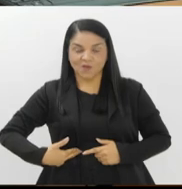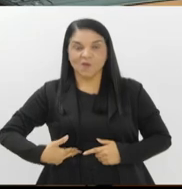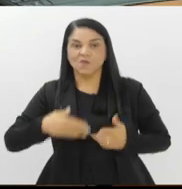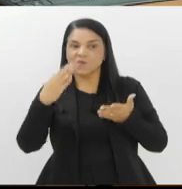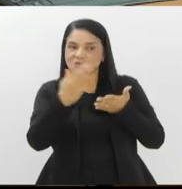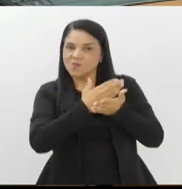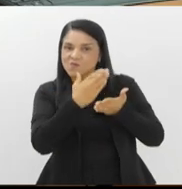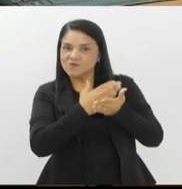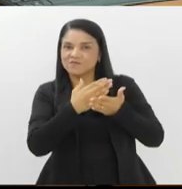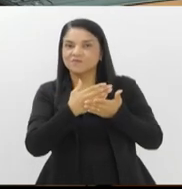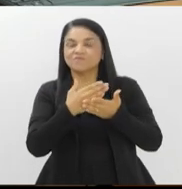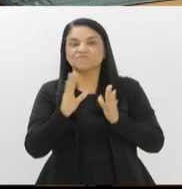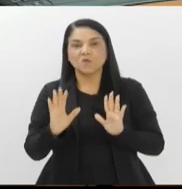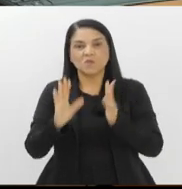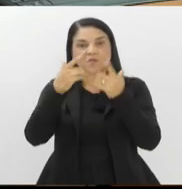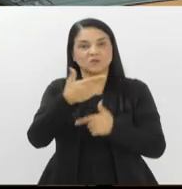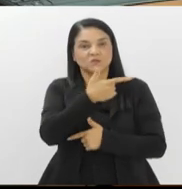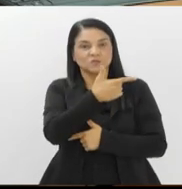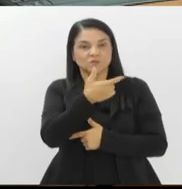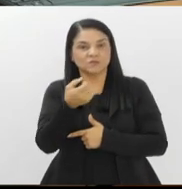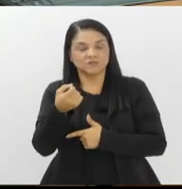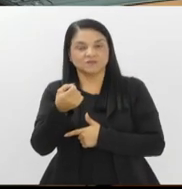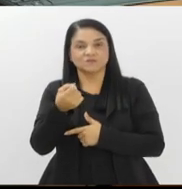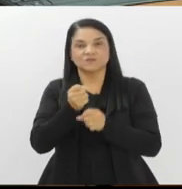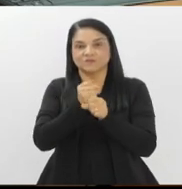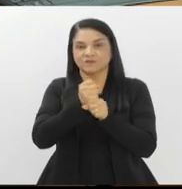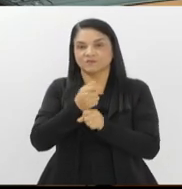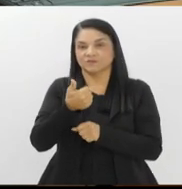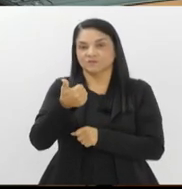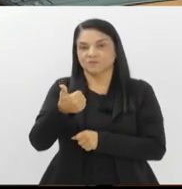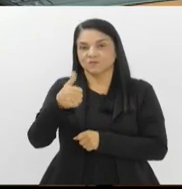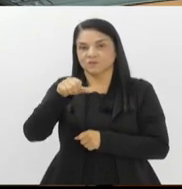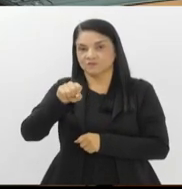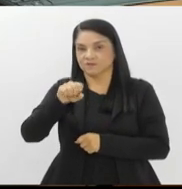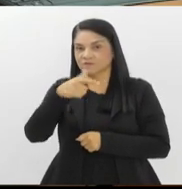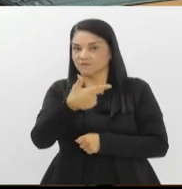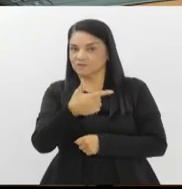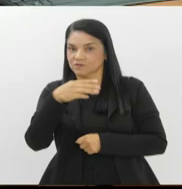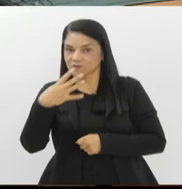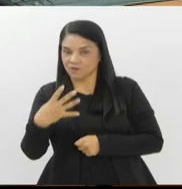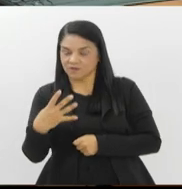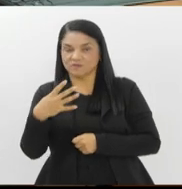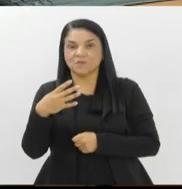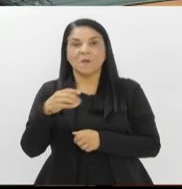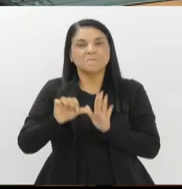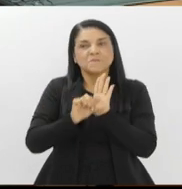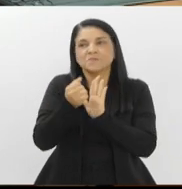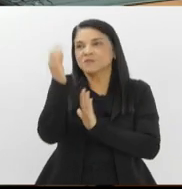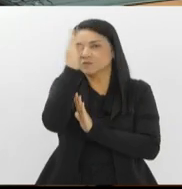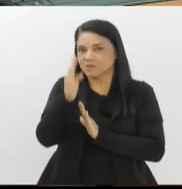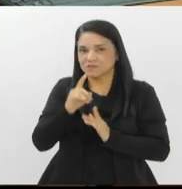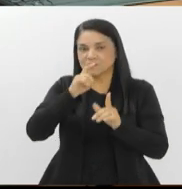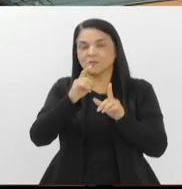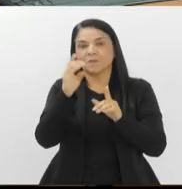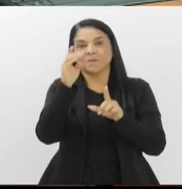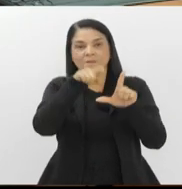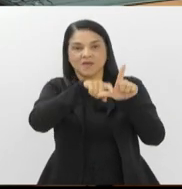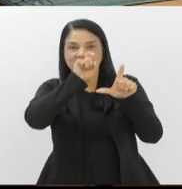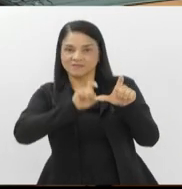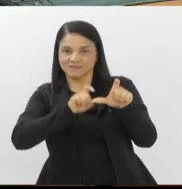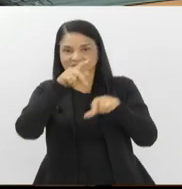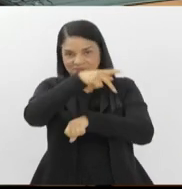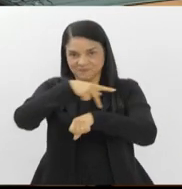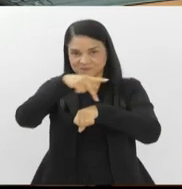200 anos da Constituição de 1824, a primeira do Brasil como um país independente. O evento será às 6 da tarde,